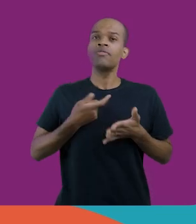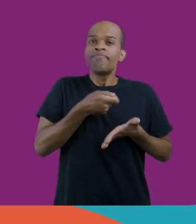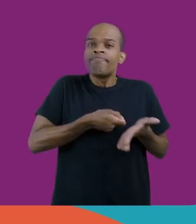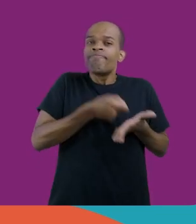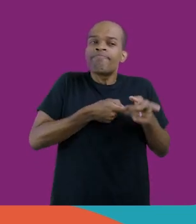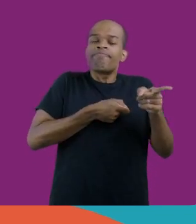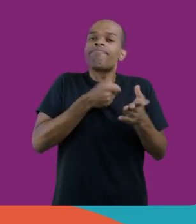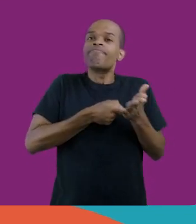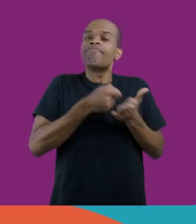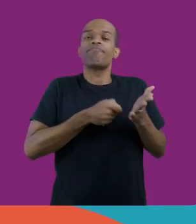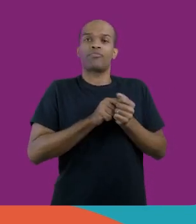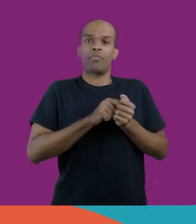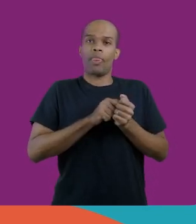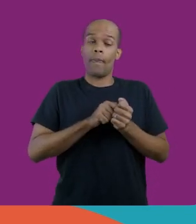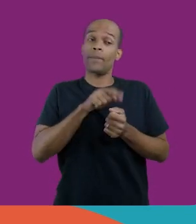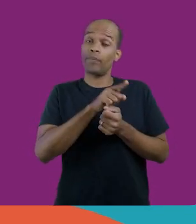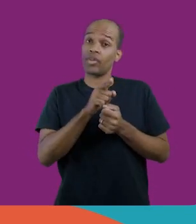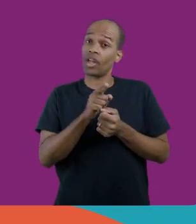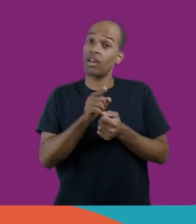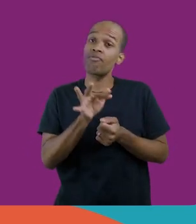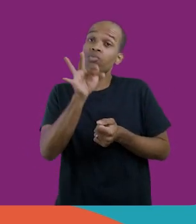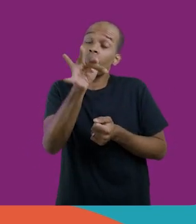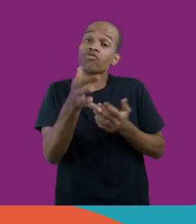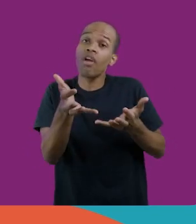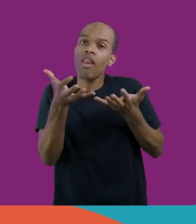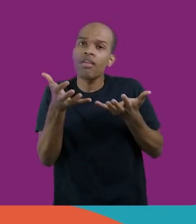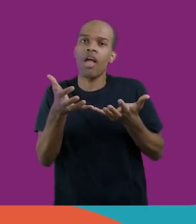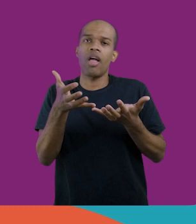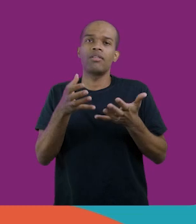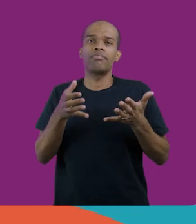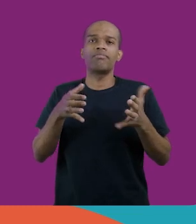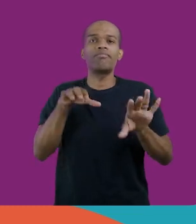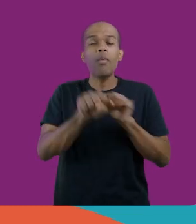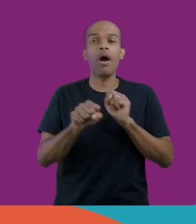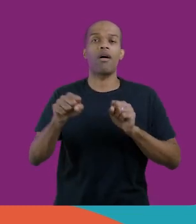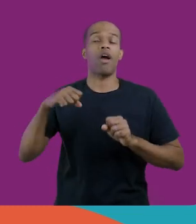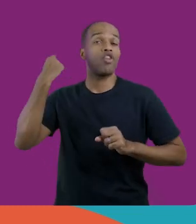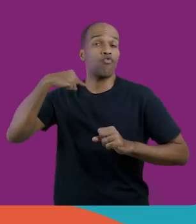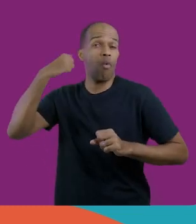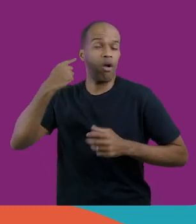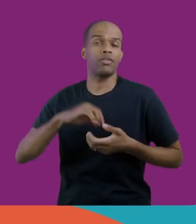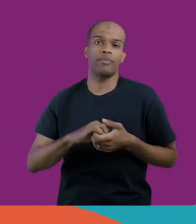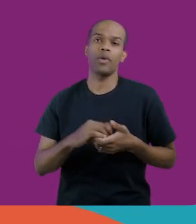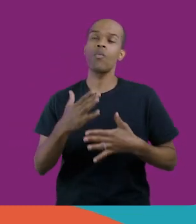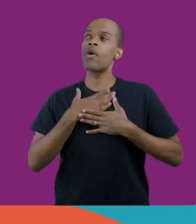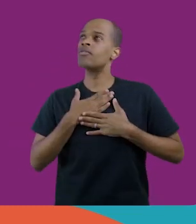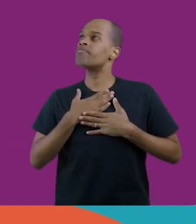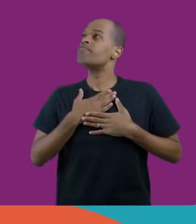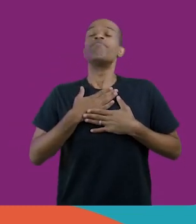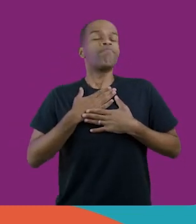insistido com ele. Futuramente ele ia se formar um advogado, então isso, para mim, assim, foi